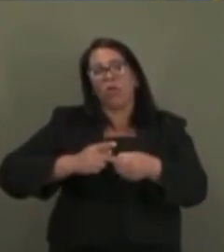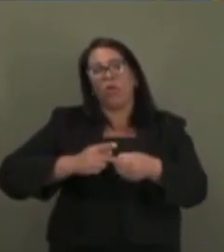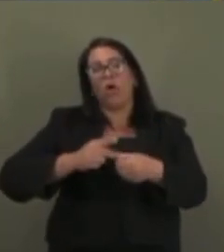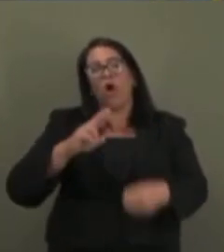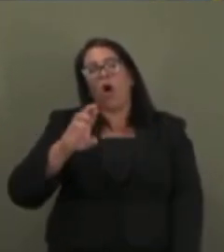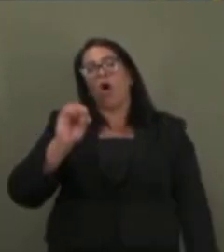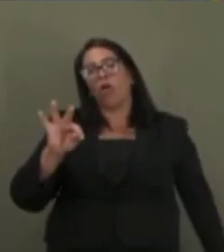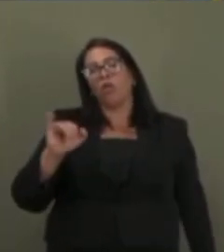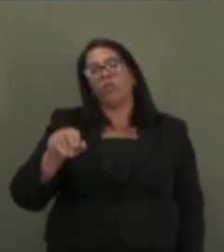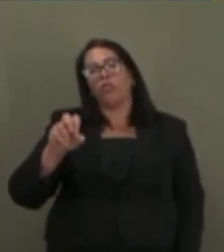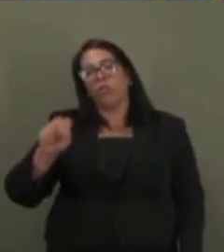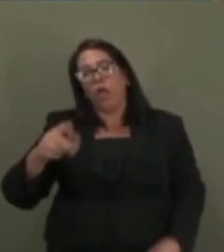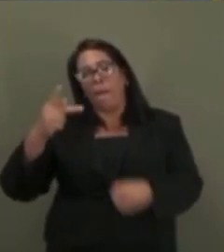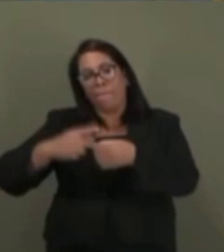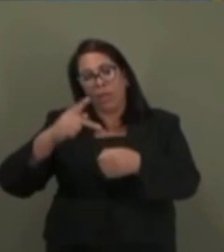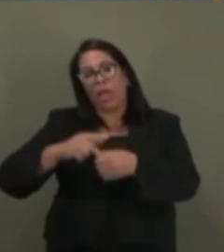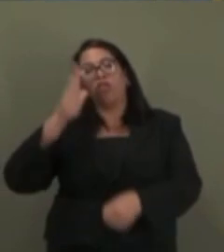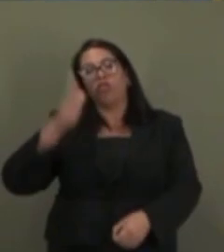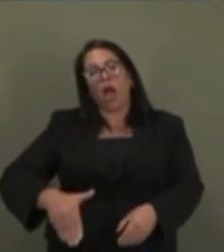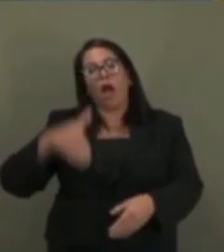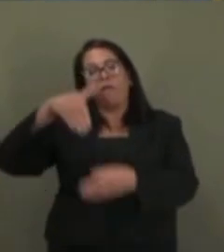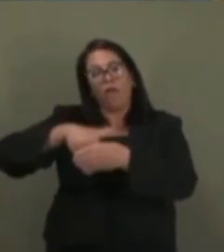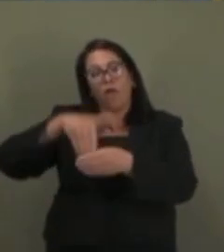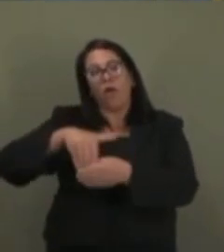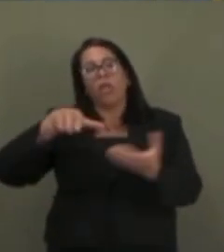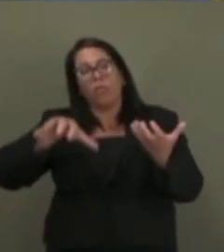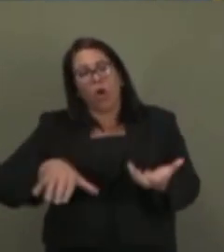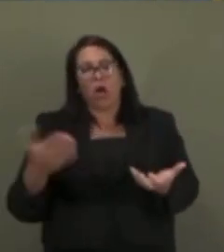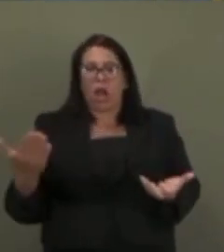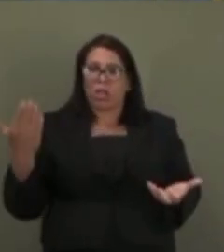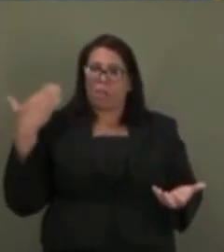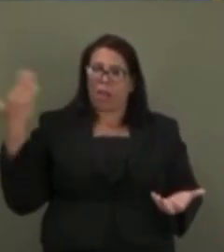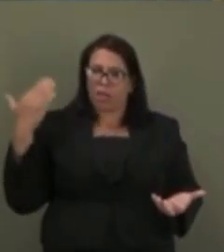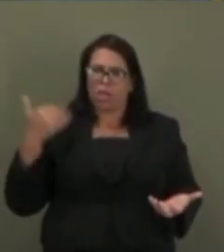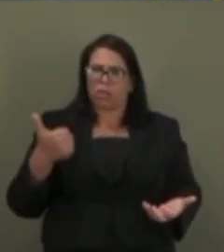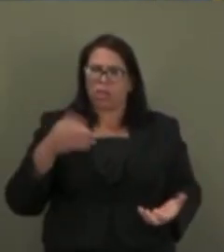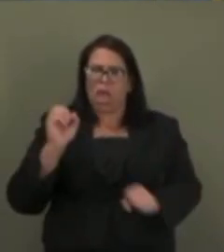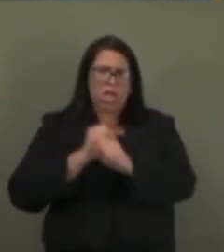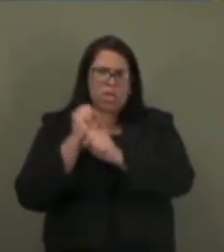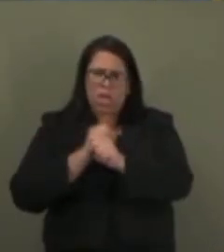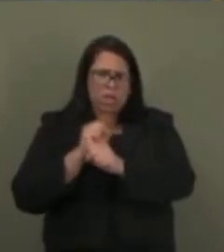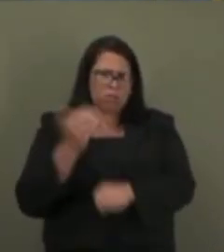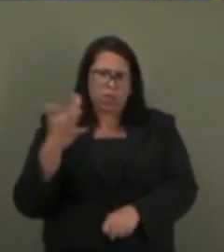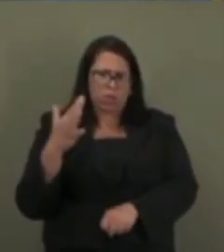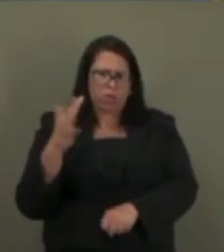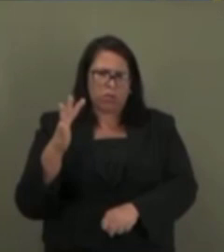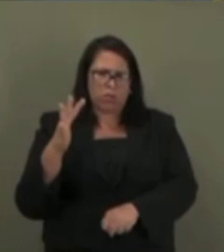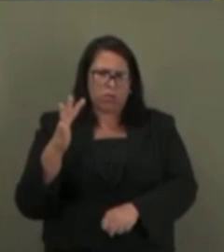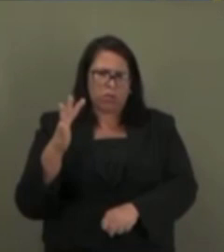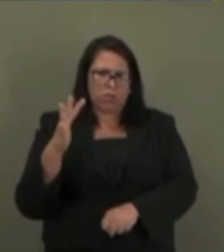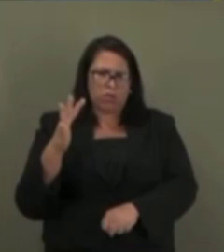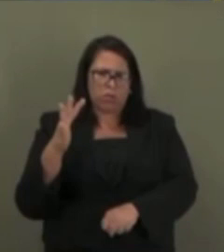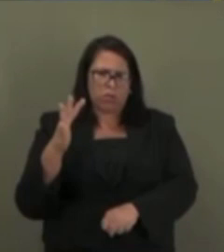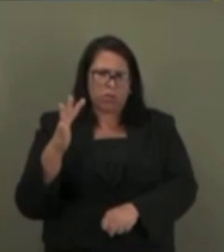brasileiros foram votados em uma lei pelo Congresso Nacional há mais de 10 anos e que muitos